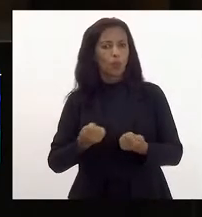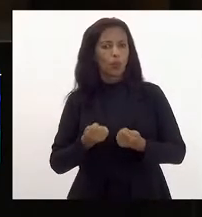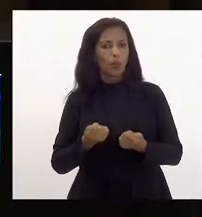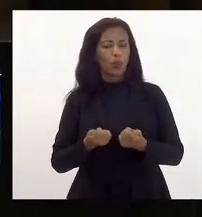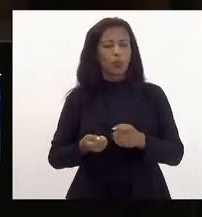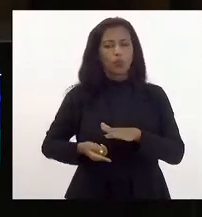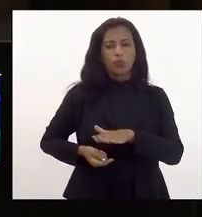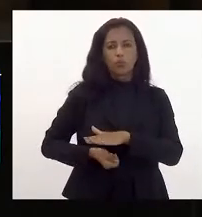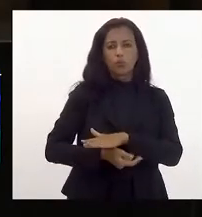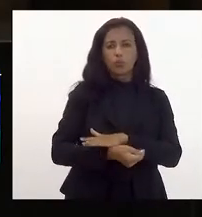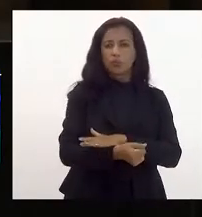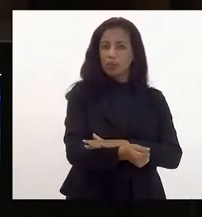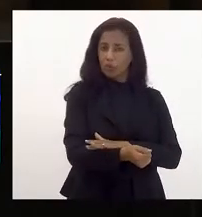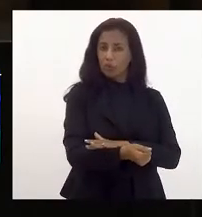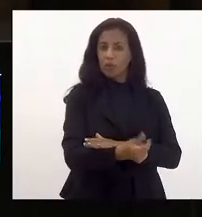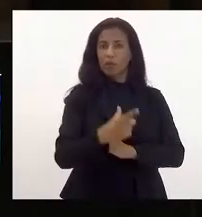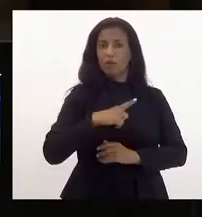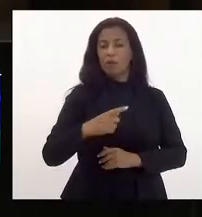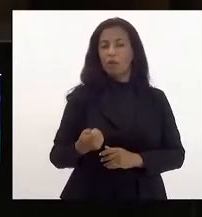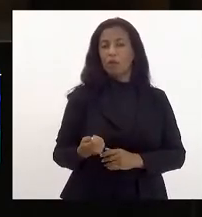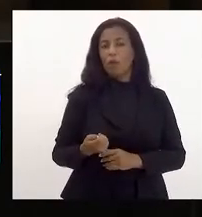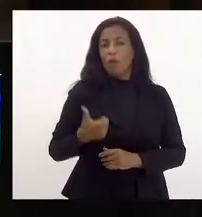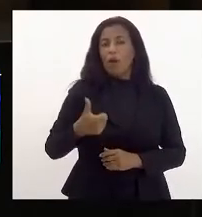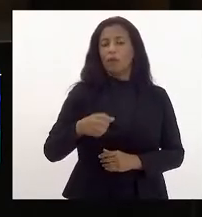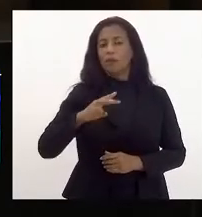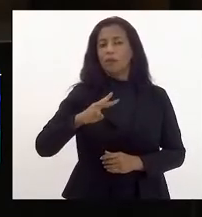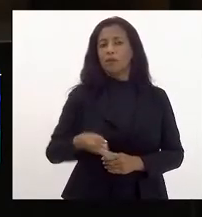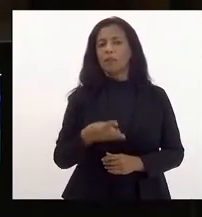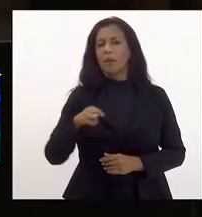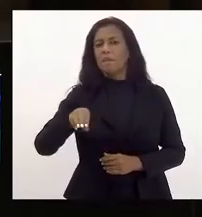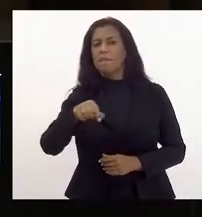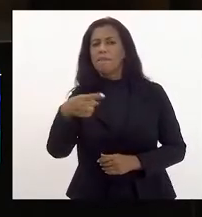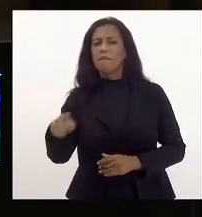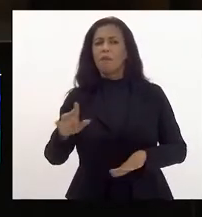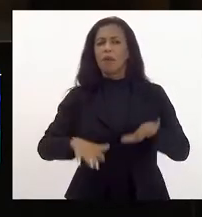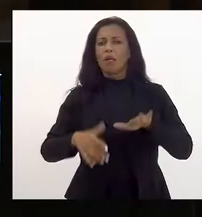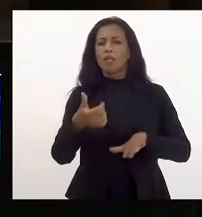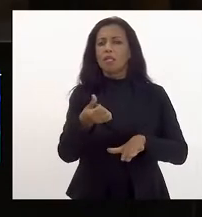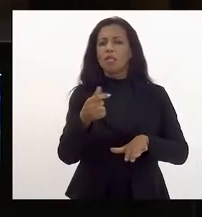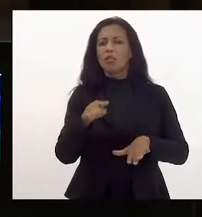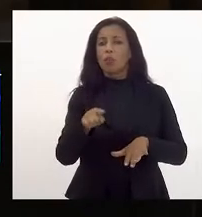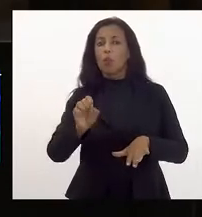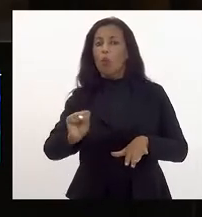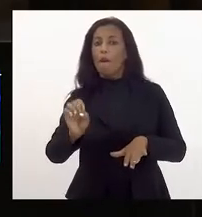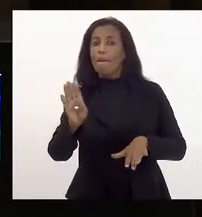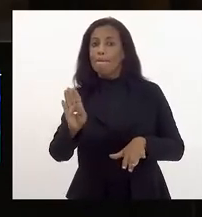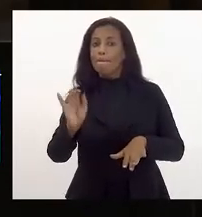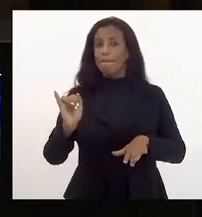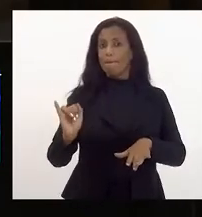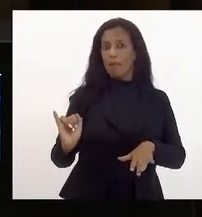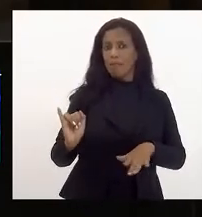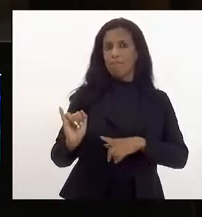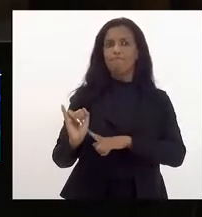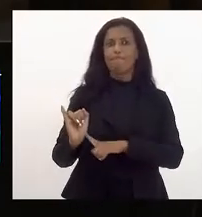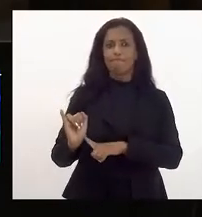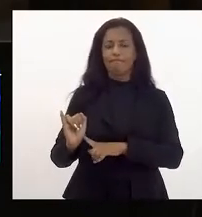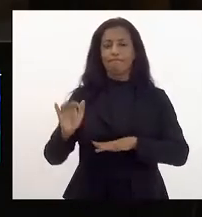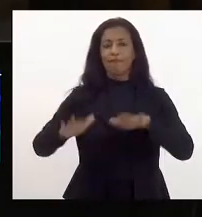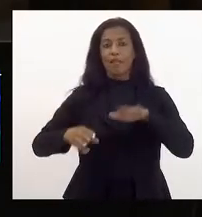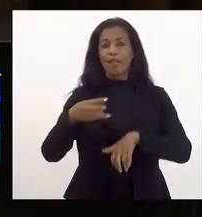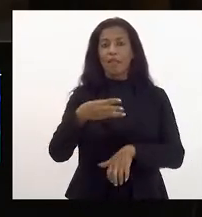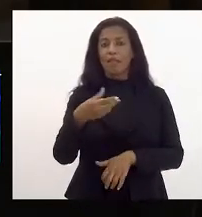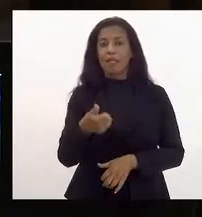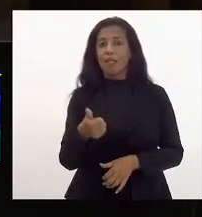investimentos tiveram um incremento quase de 3 bilhões totalizando o valor de 6.8 bi cerca de 31